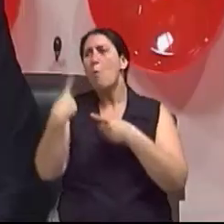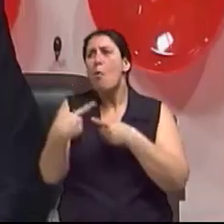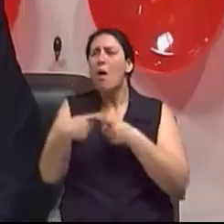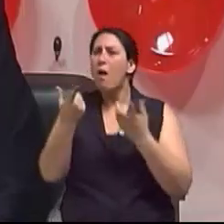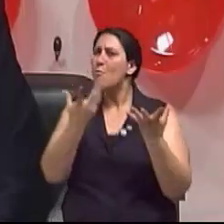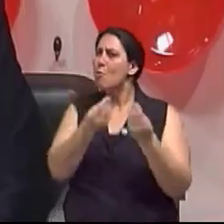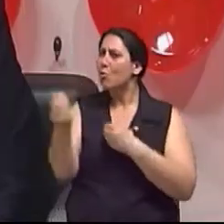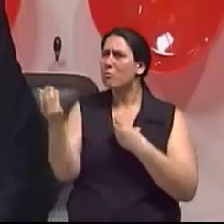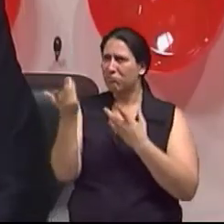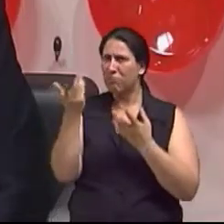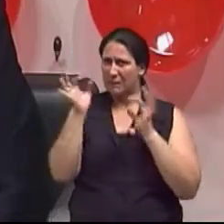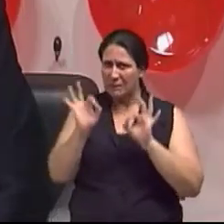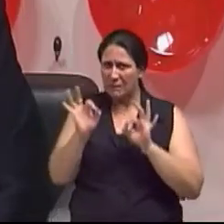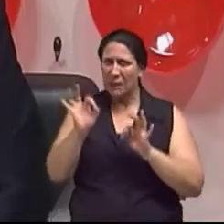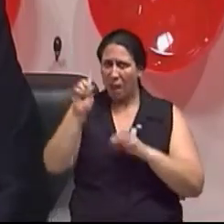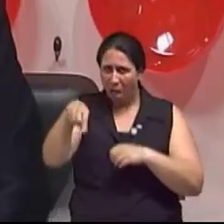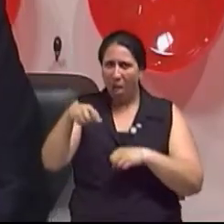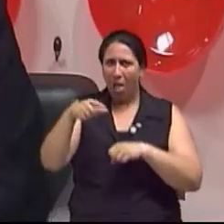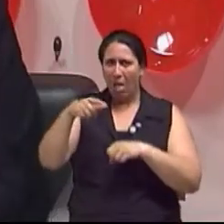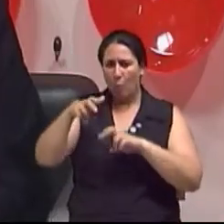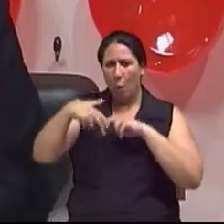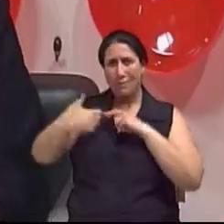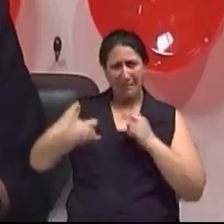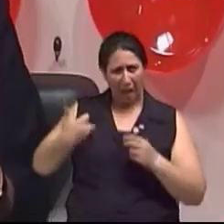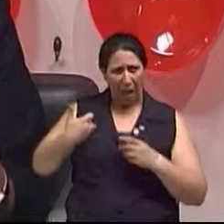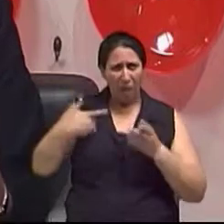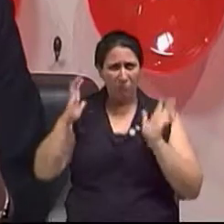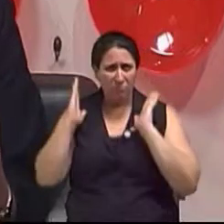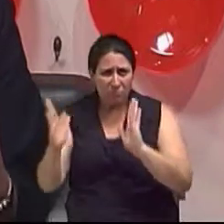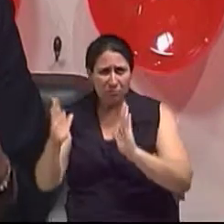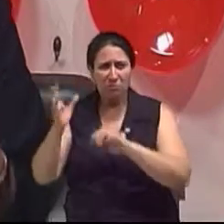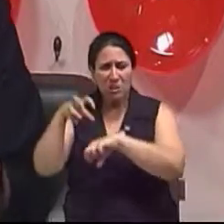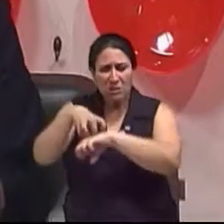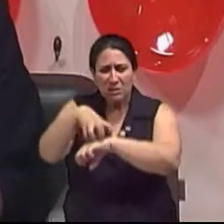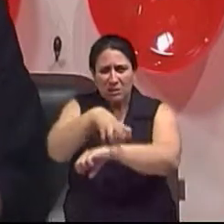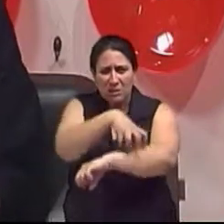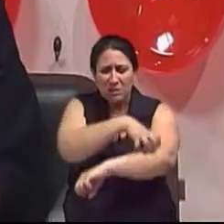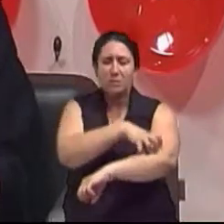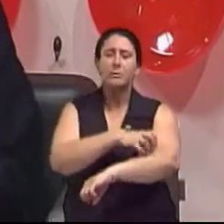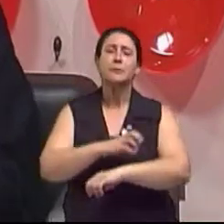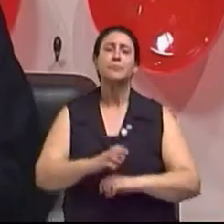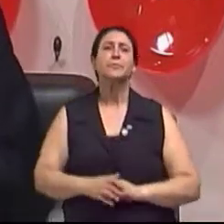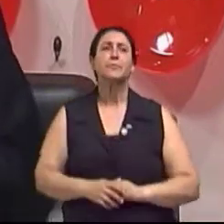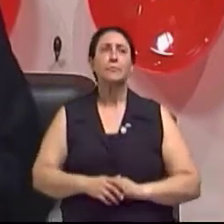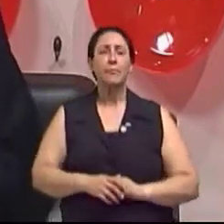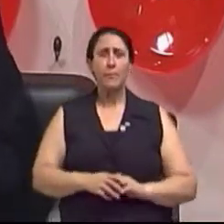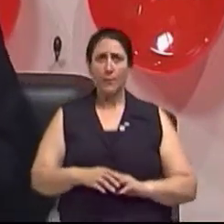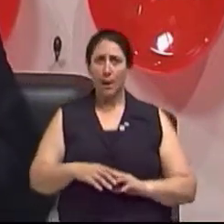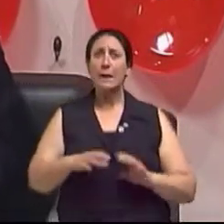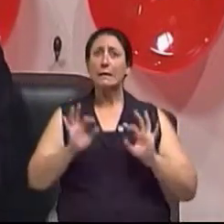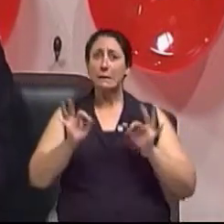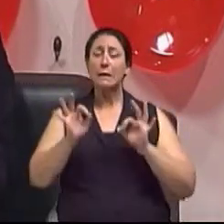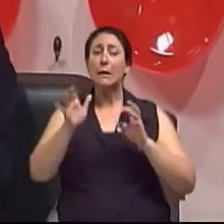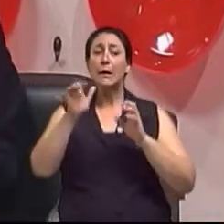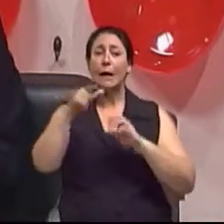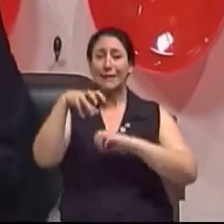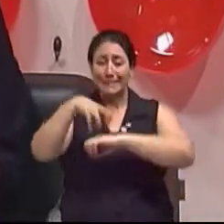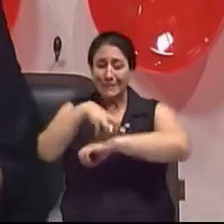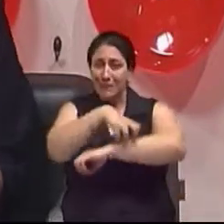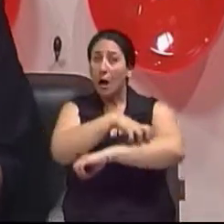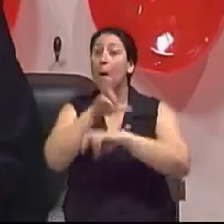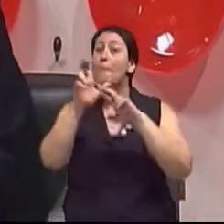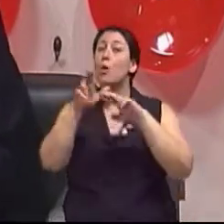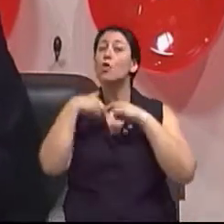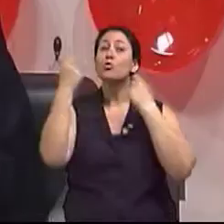mancha senil mesmo? É da idade? Ela é ocasionada pela exposição solar. São